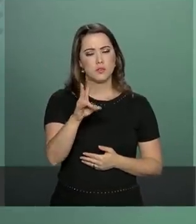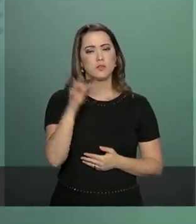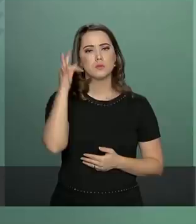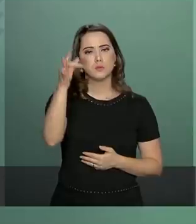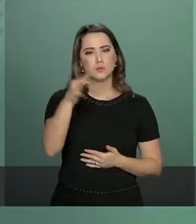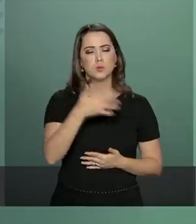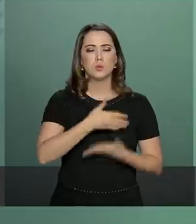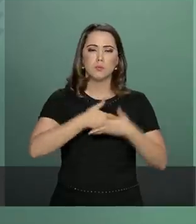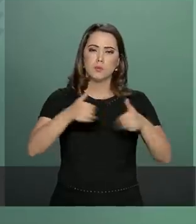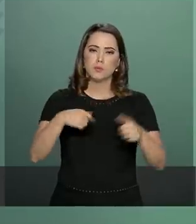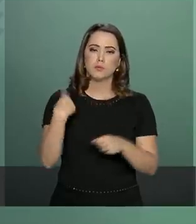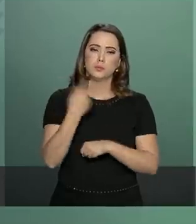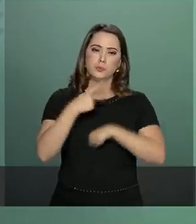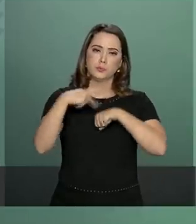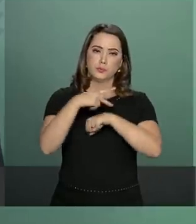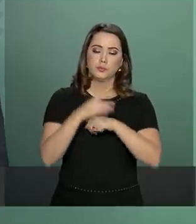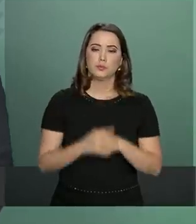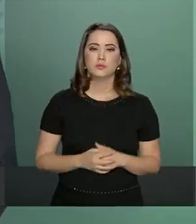promissor ao nosso país